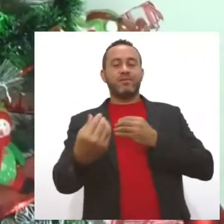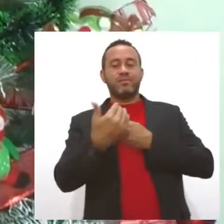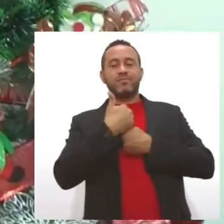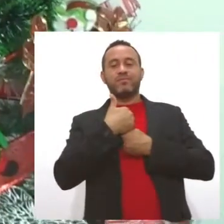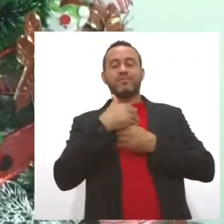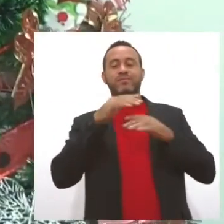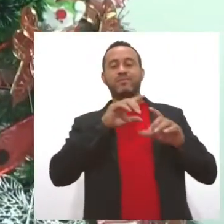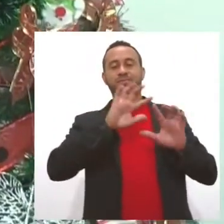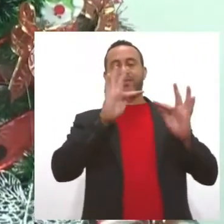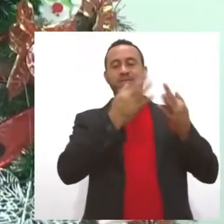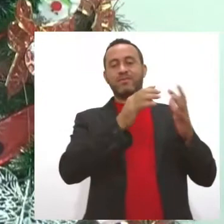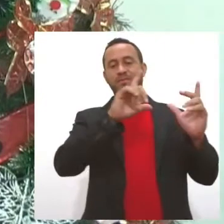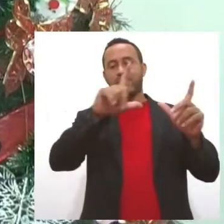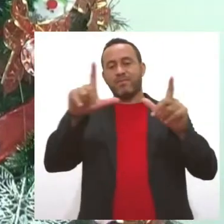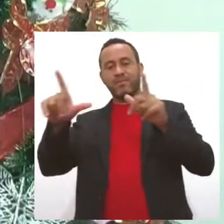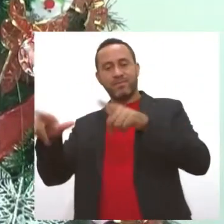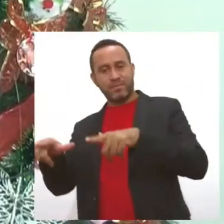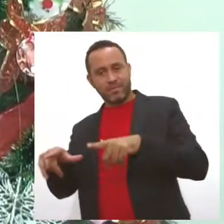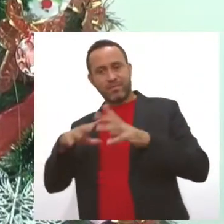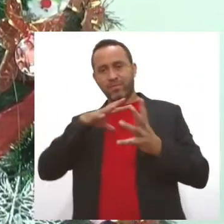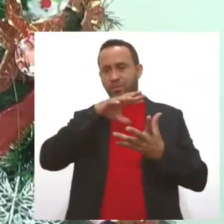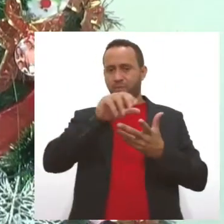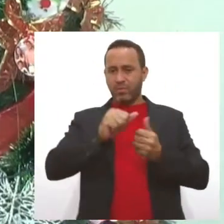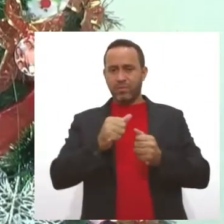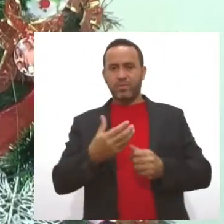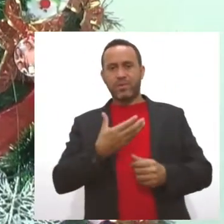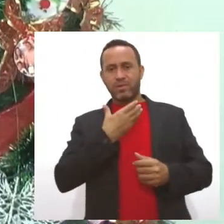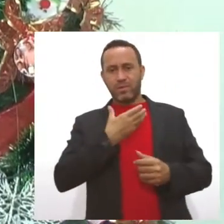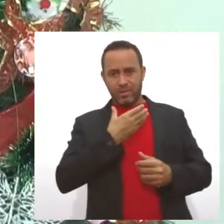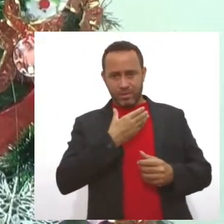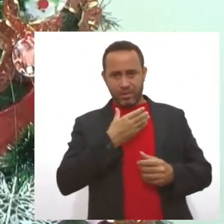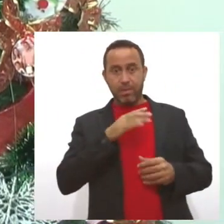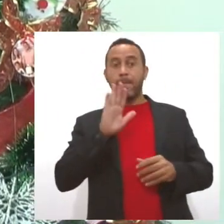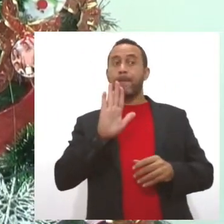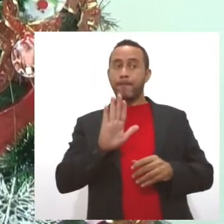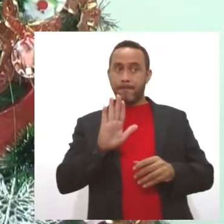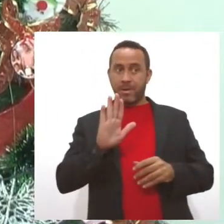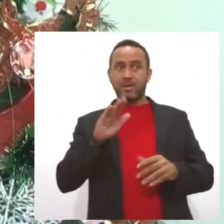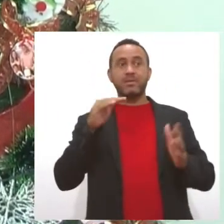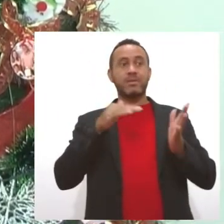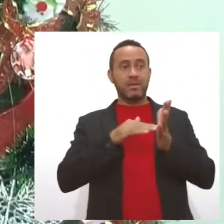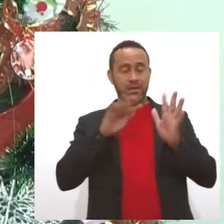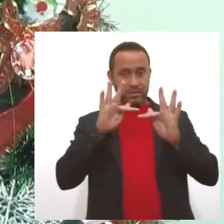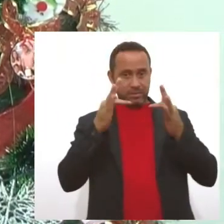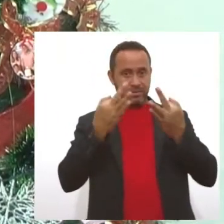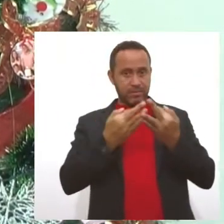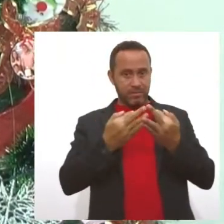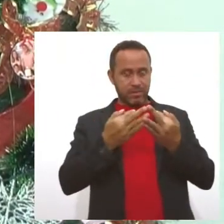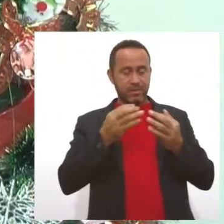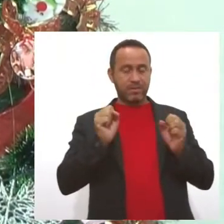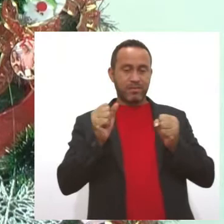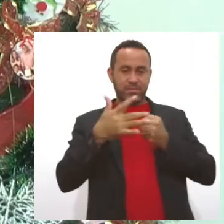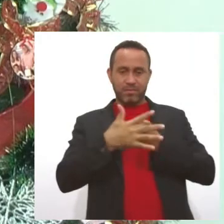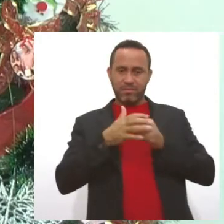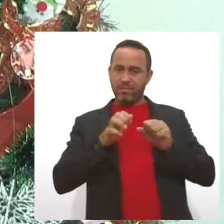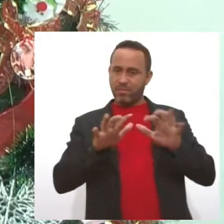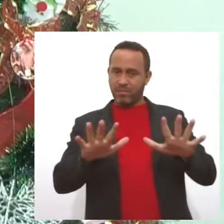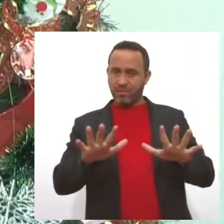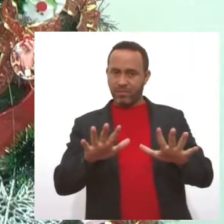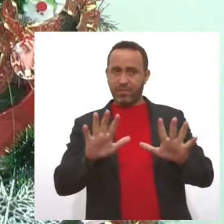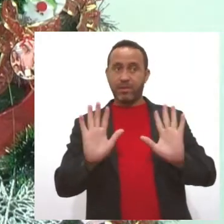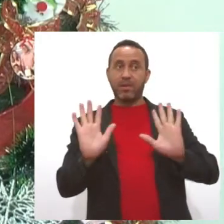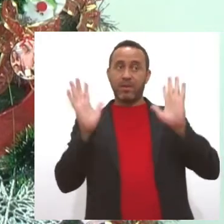espalhadas por todo o mundo. Mas, mesmo nas famílias tradicionais, em ano de pandemia, a comemoração